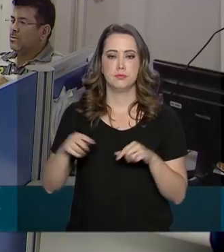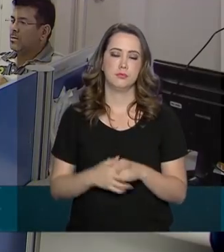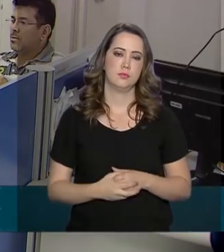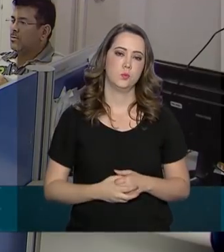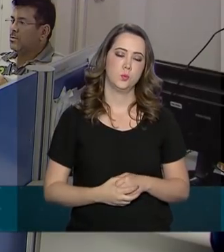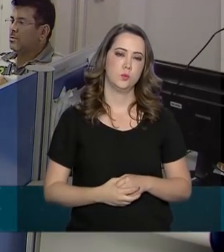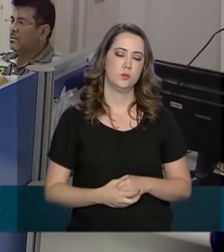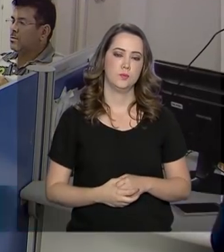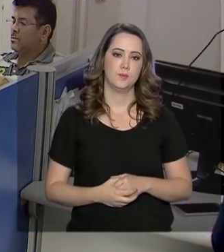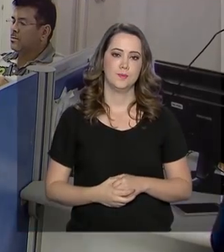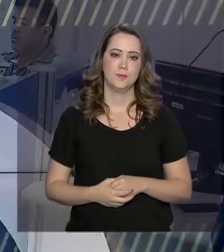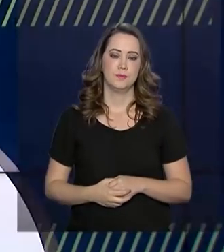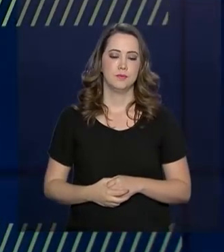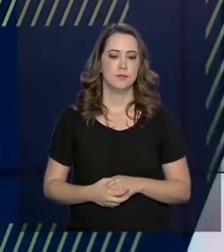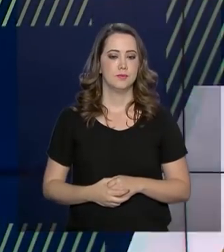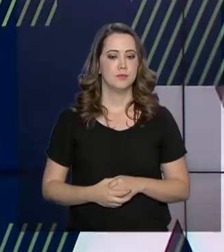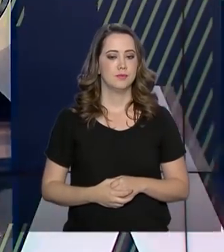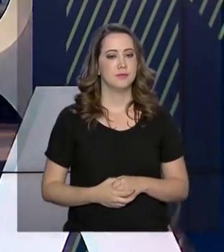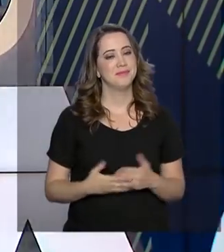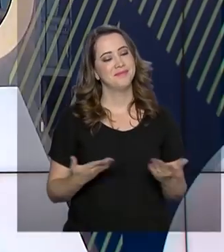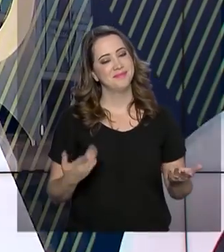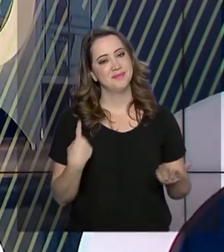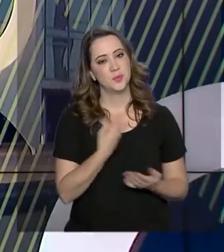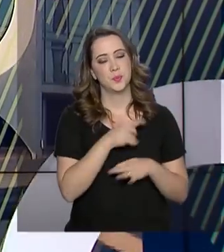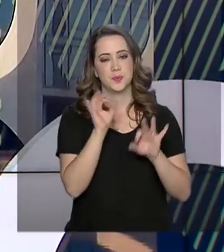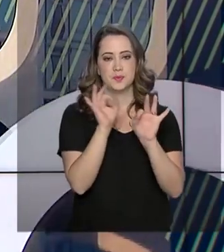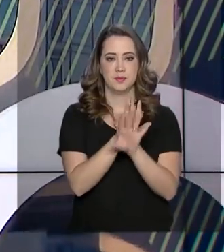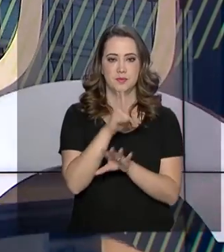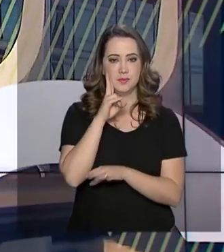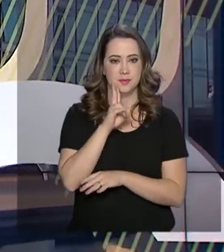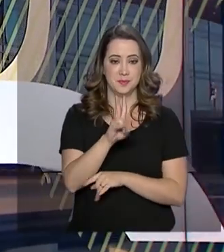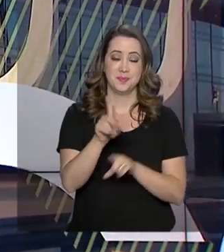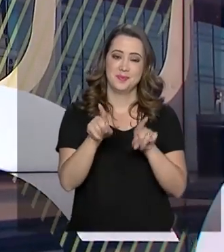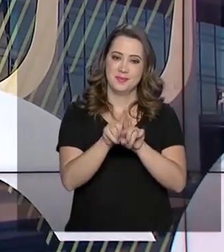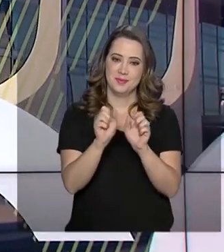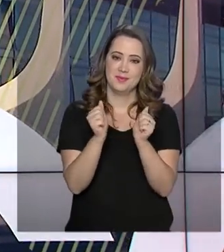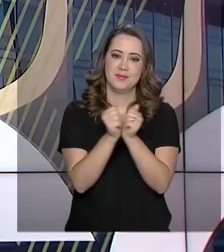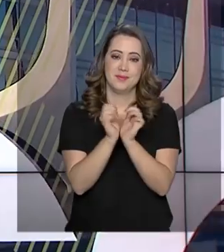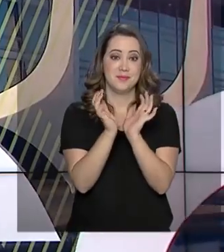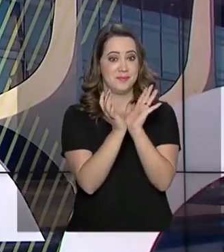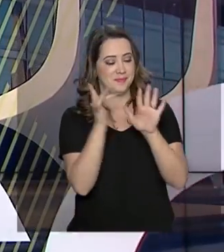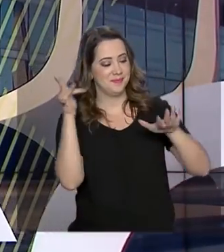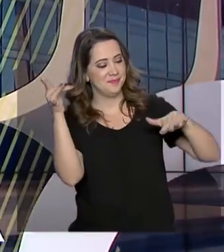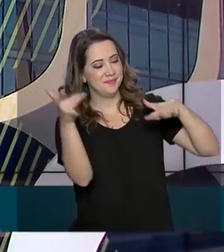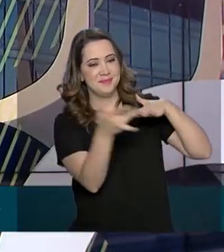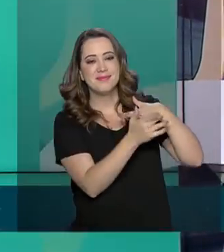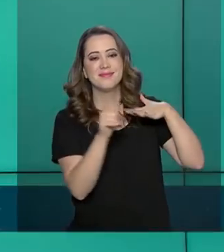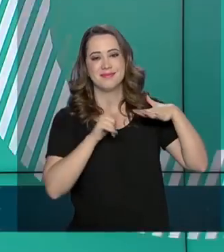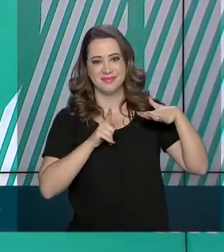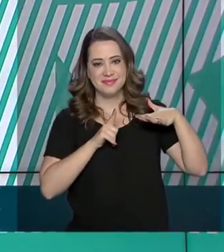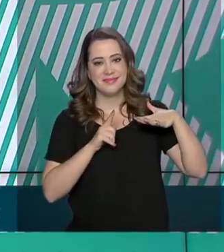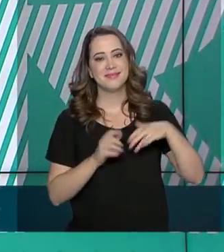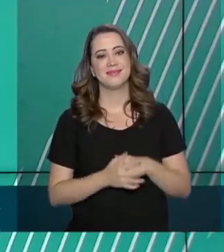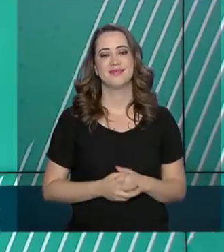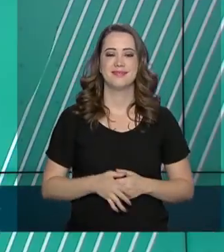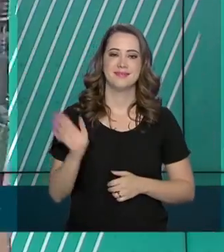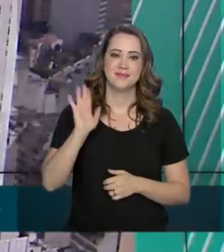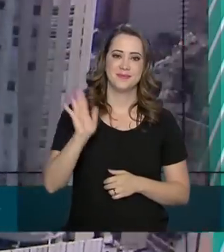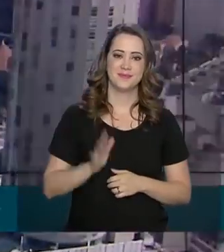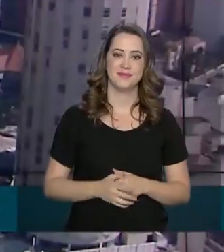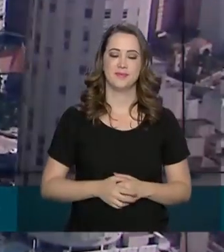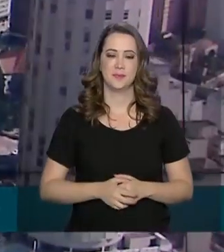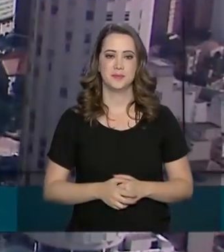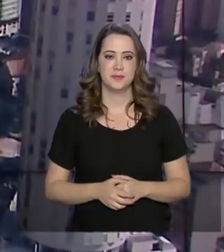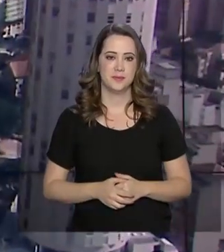INSS. E o governo agora fica por aqui. Continue nos acompanhando também pelas redes sociais. Até a